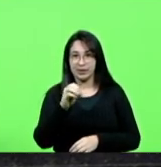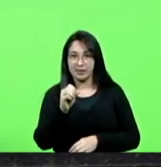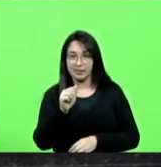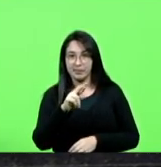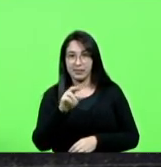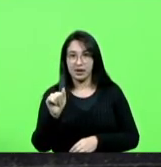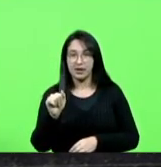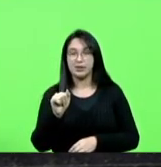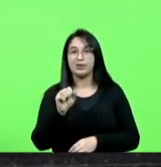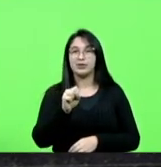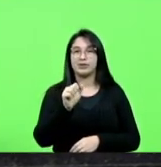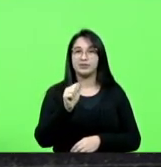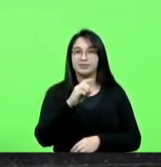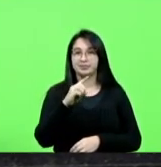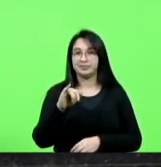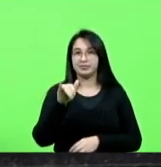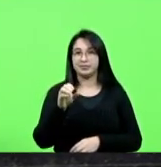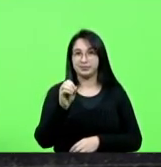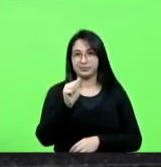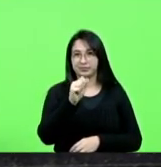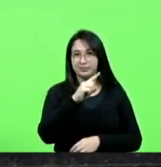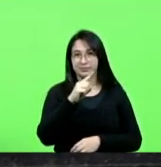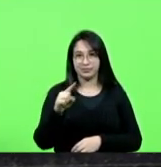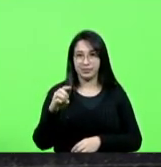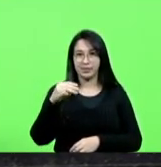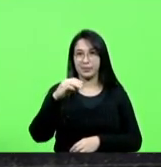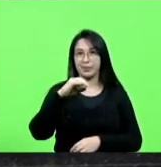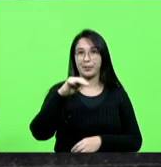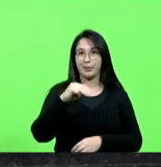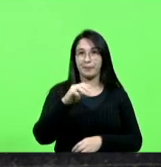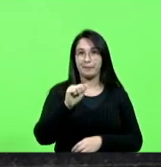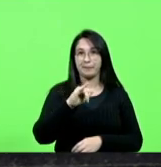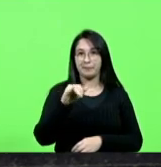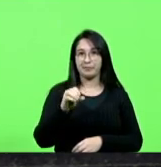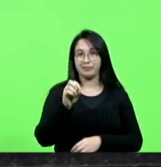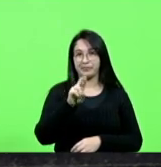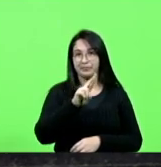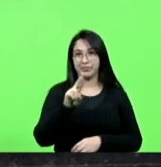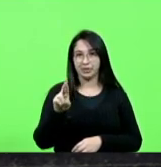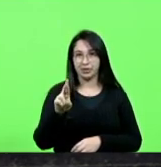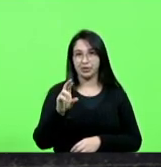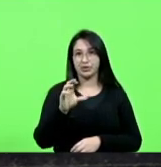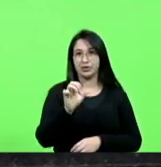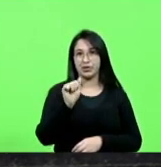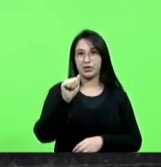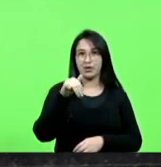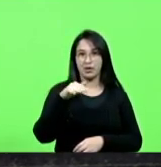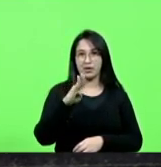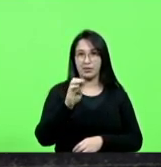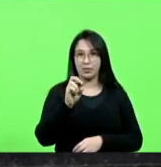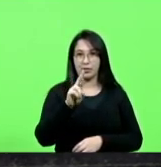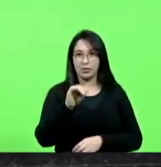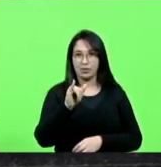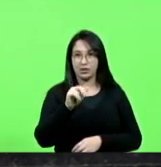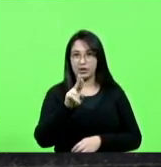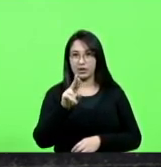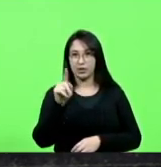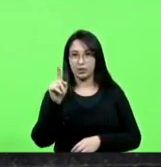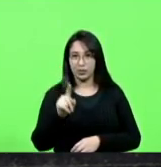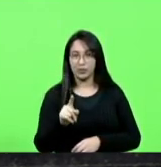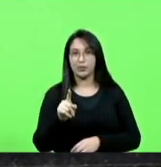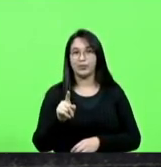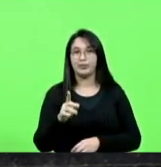São João Batista Major Gercino Pescaria Brava Camboriú Antônio Carlos foram municípios